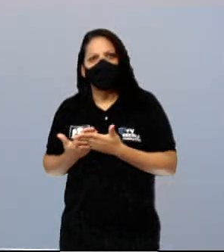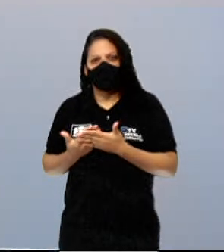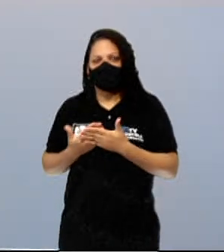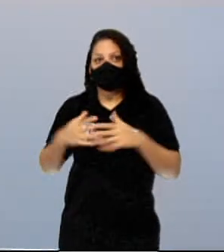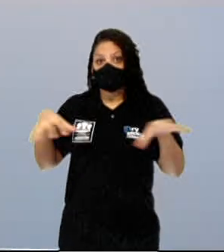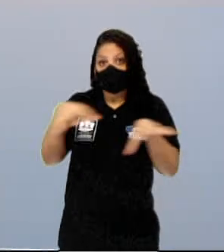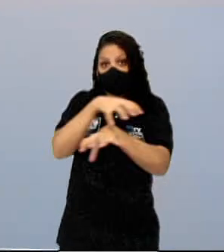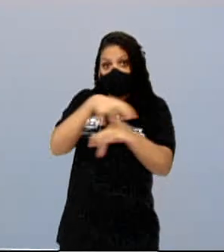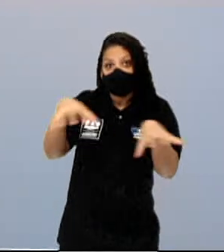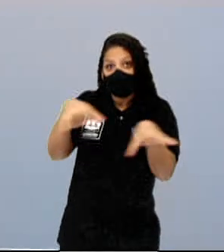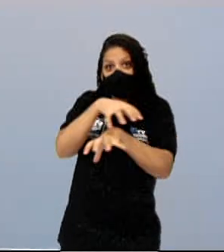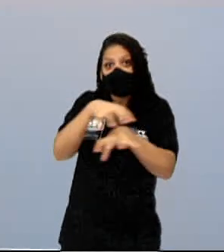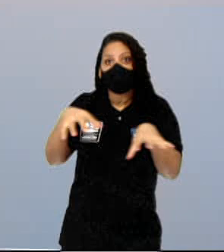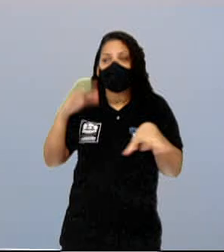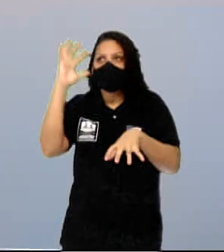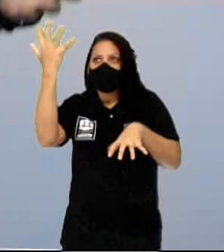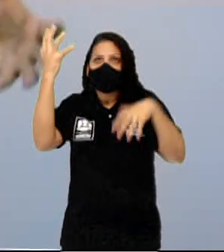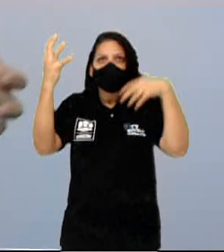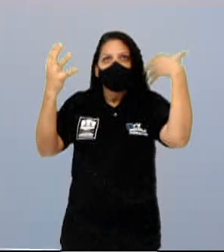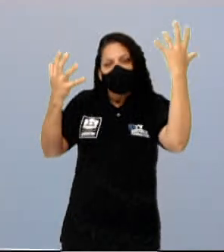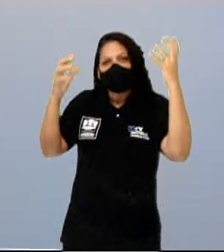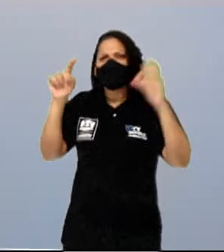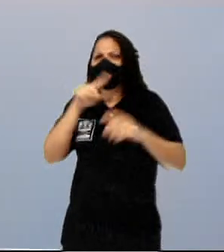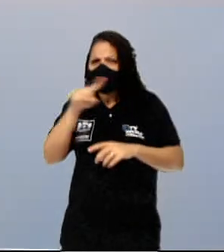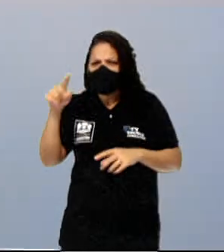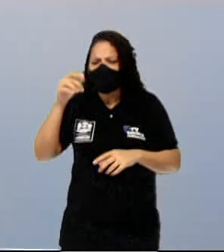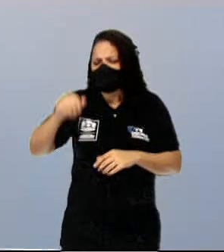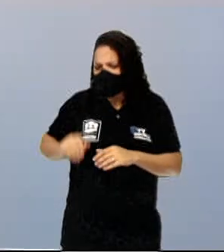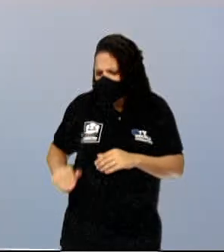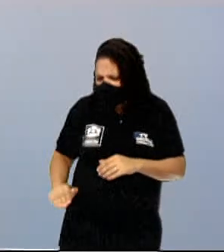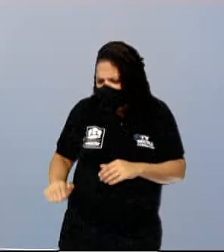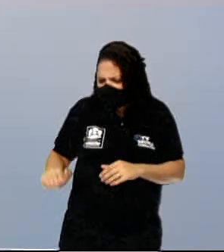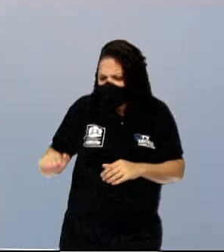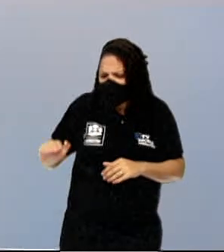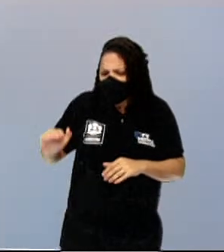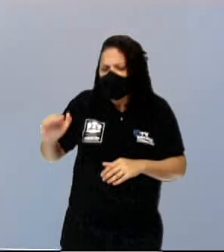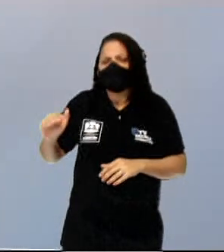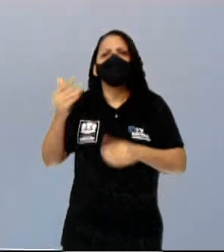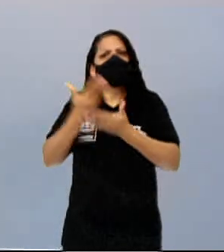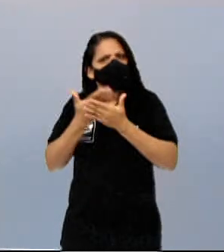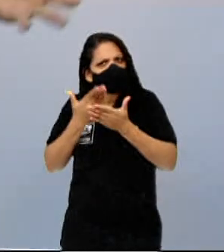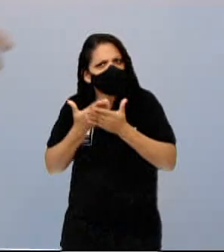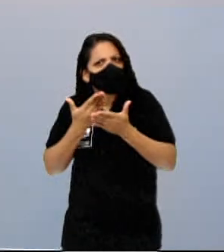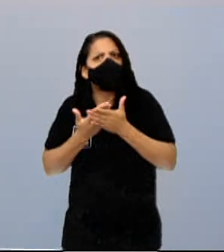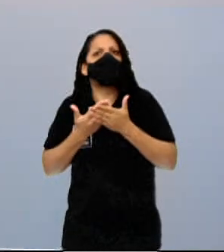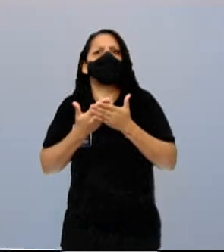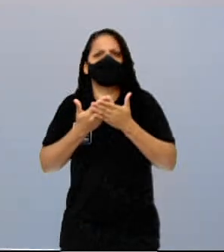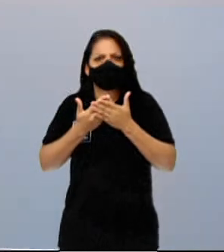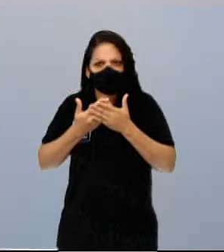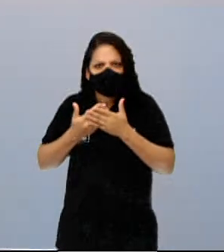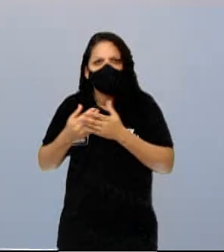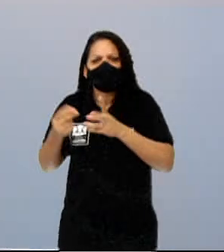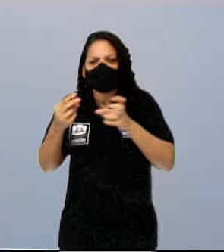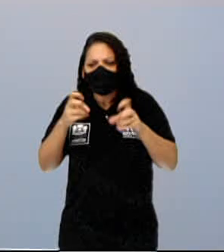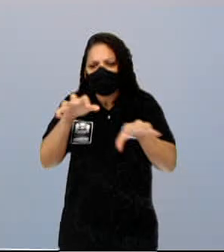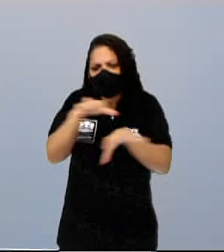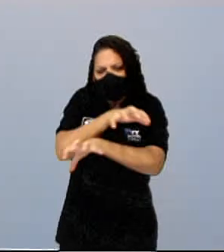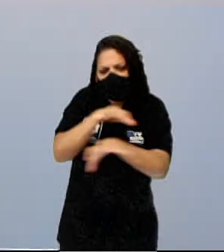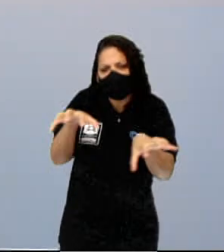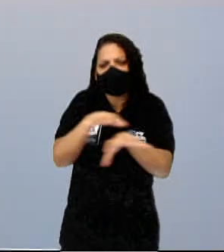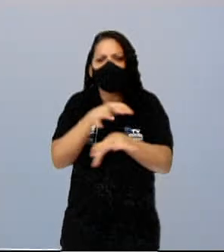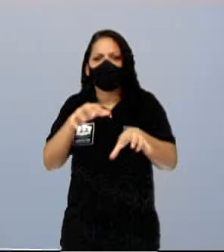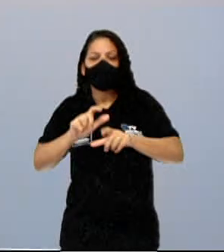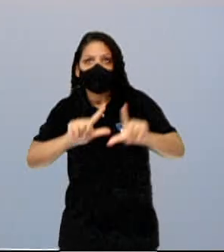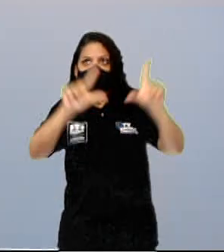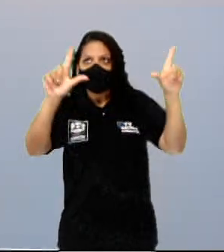desde pequenininho você estudava lá sobre os biomas, sobre a vegetação, sobre a paisagem, e é exatamente essa